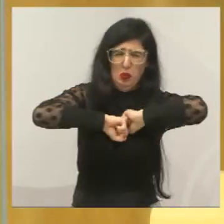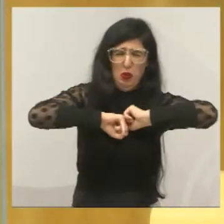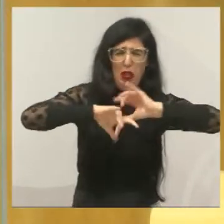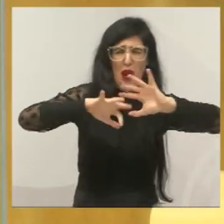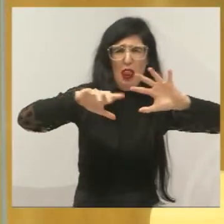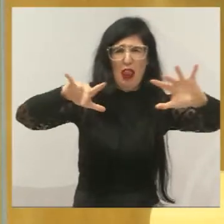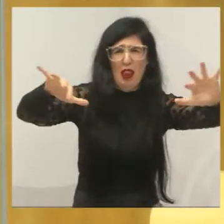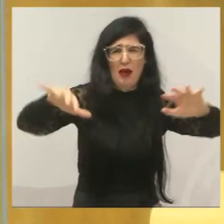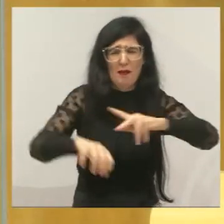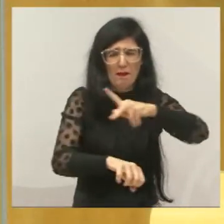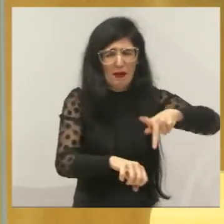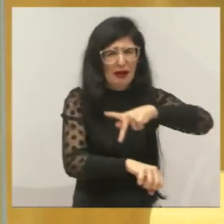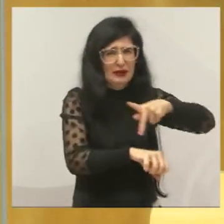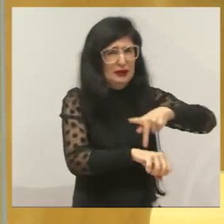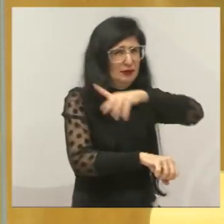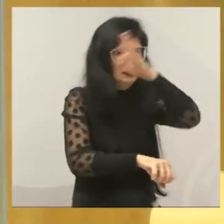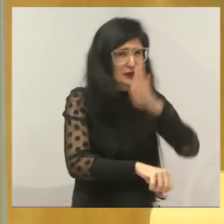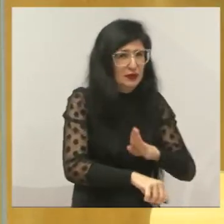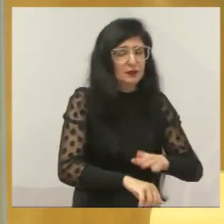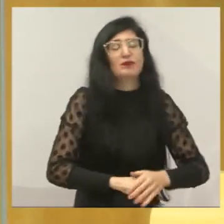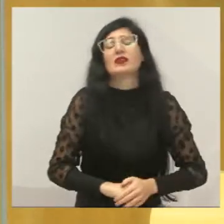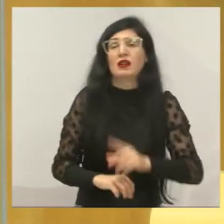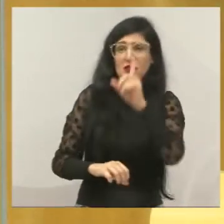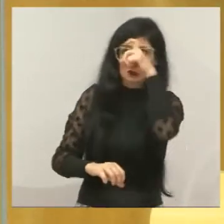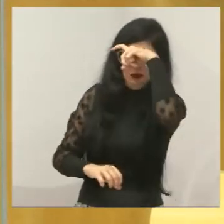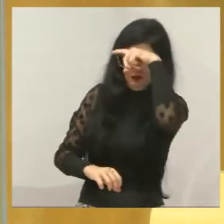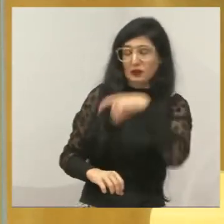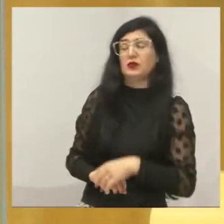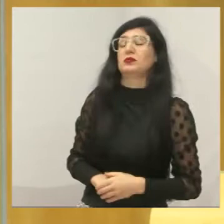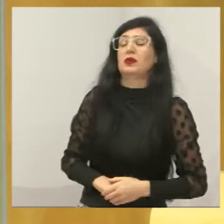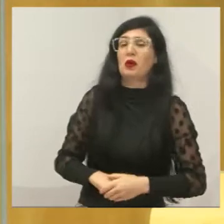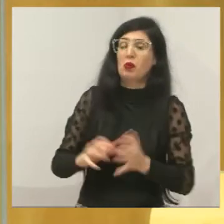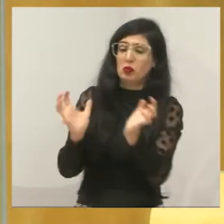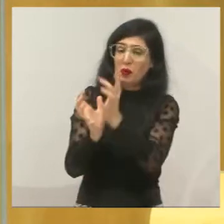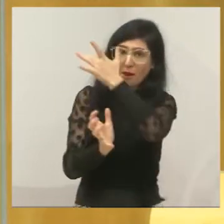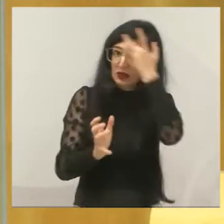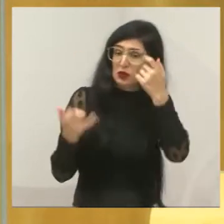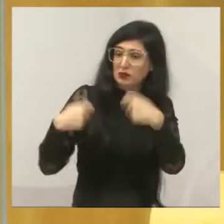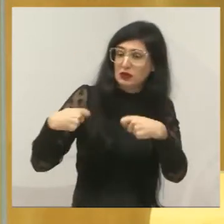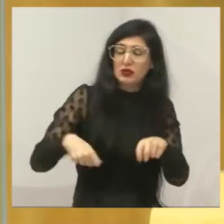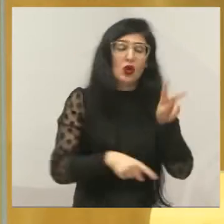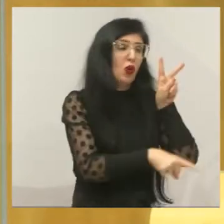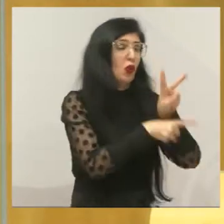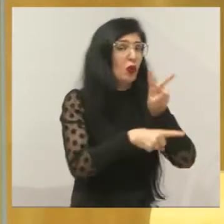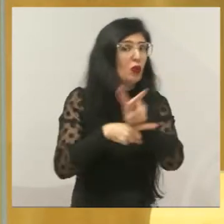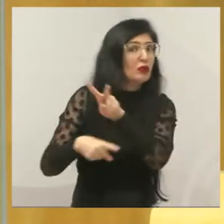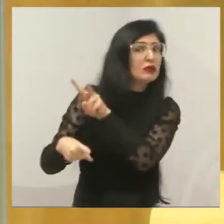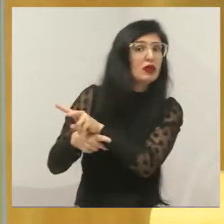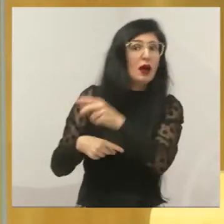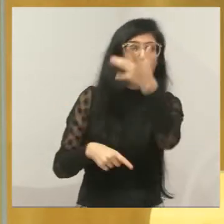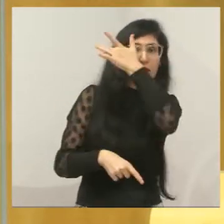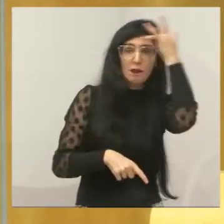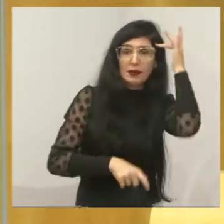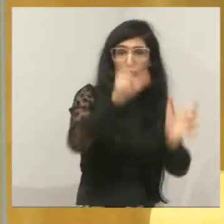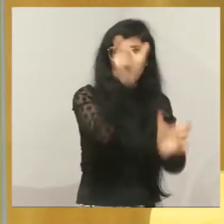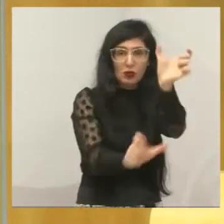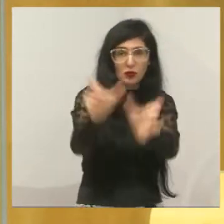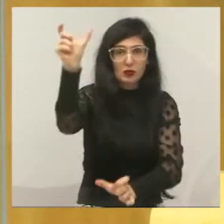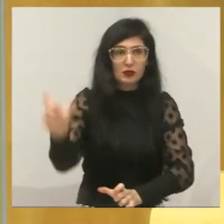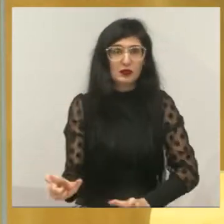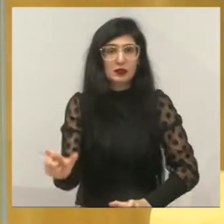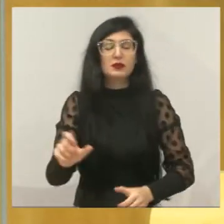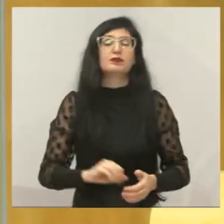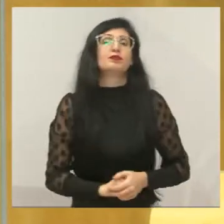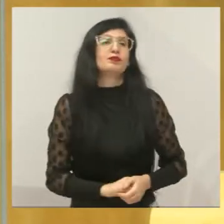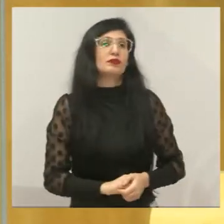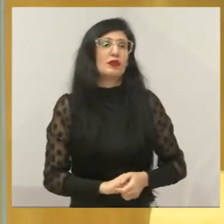precisam ainda ocorrer, mesmo dentro do outubro rosa, que é o momento de prevenção. Mas